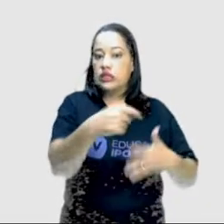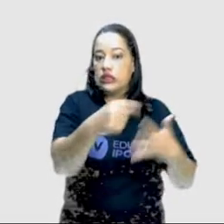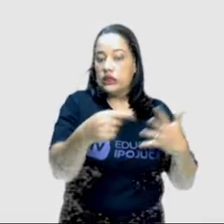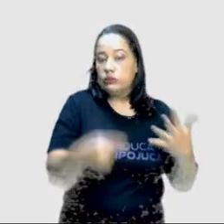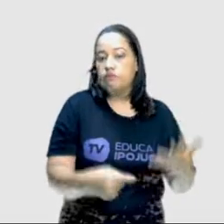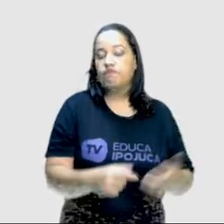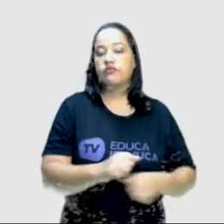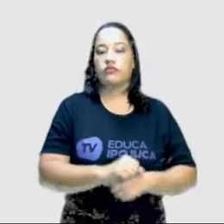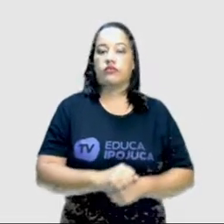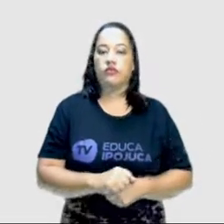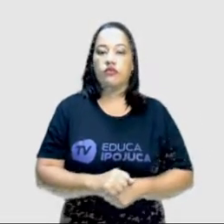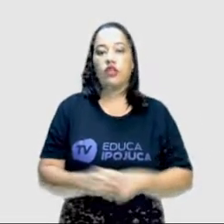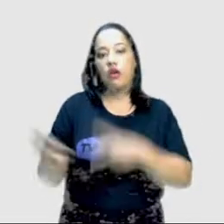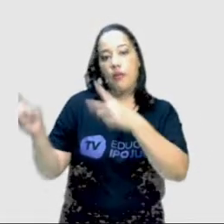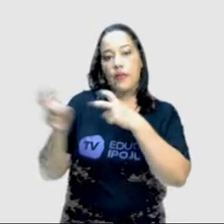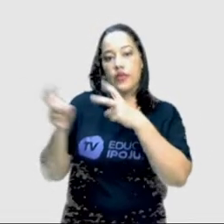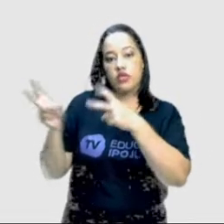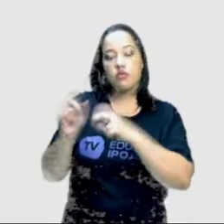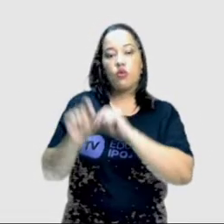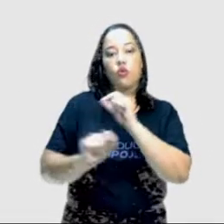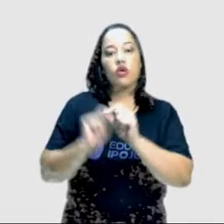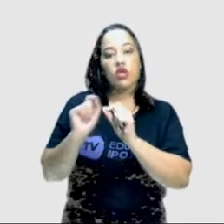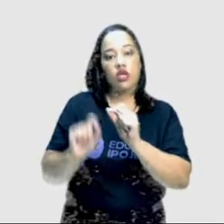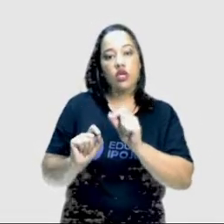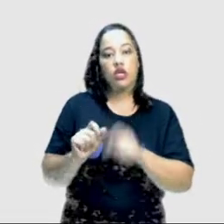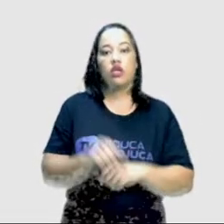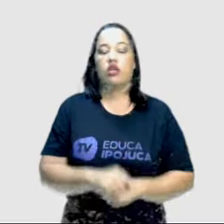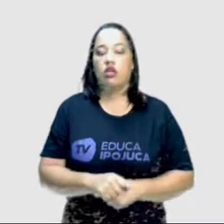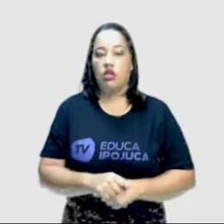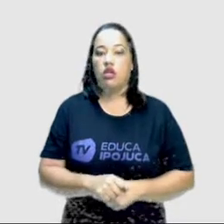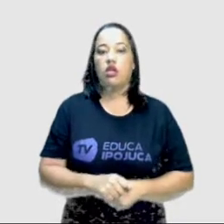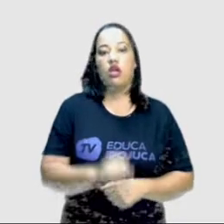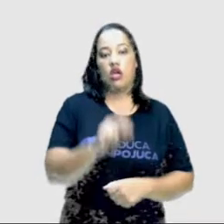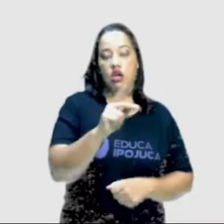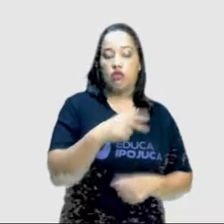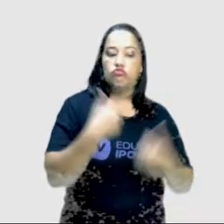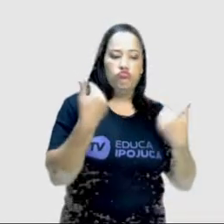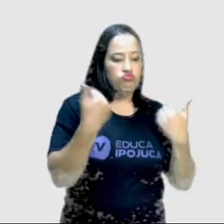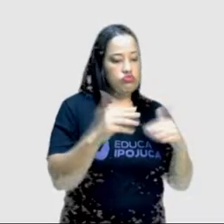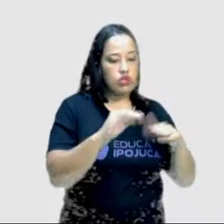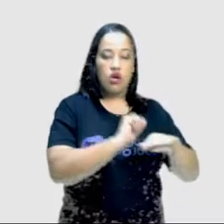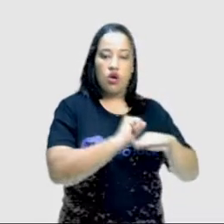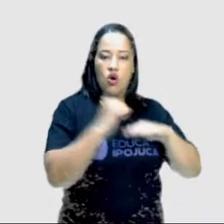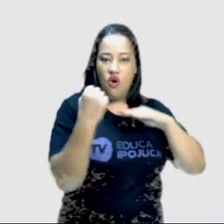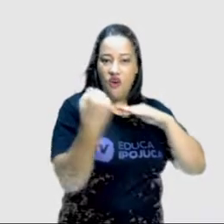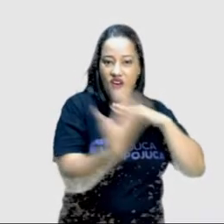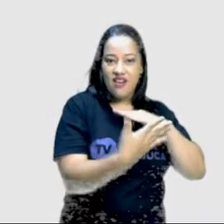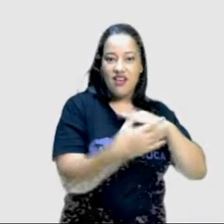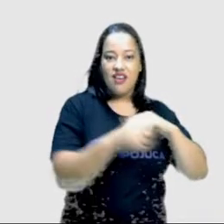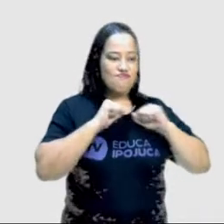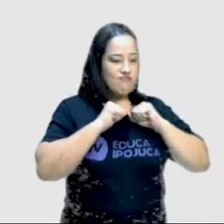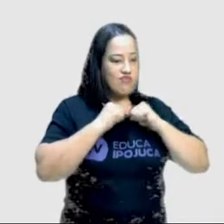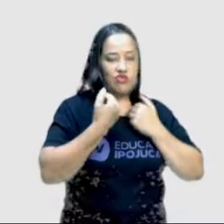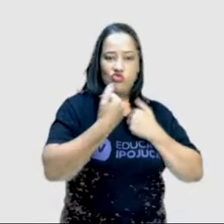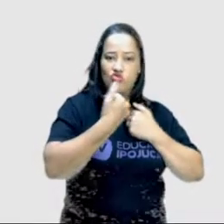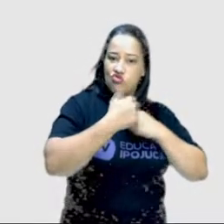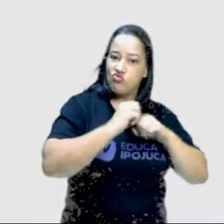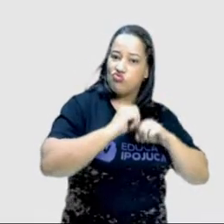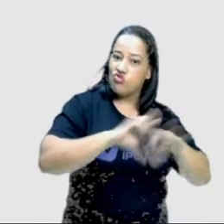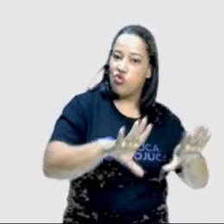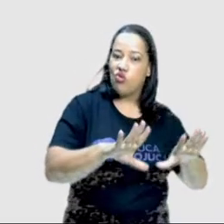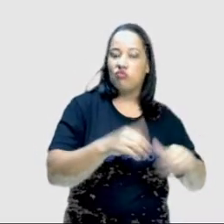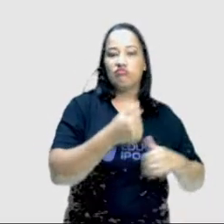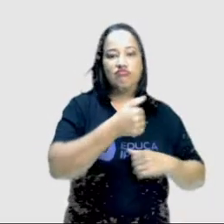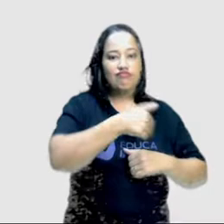Podemos perceber que show coronavírus mergulhe na onda de prevenção é o slogan